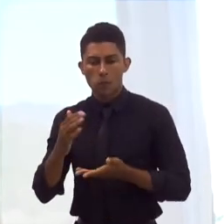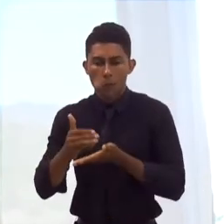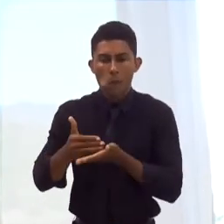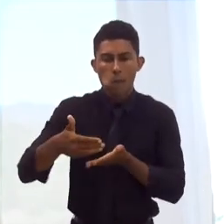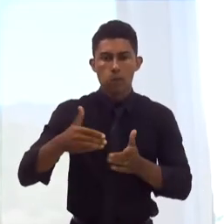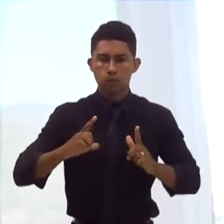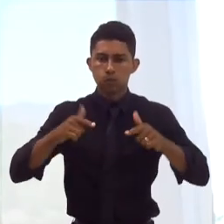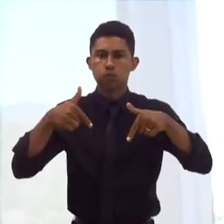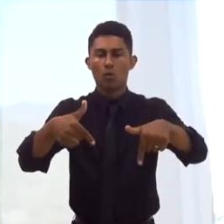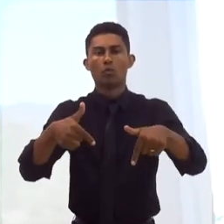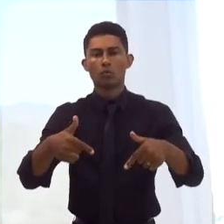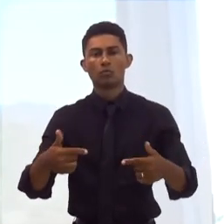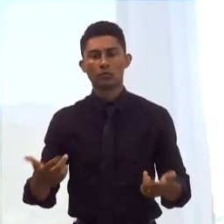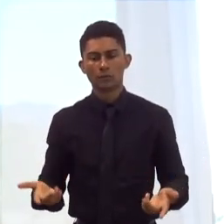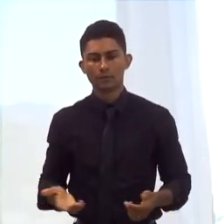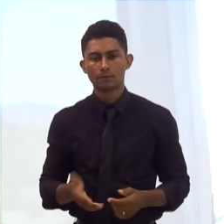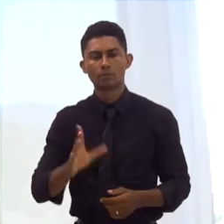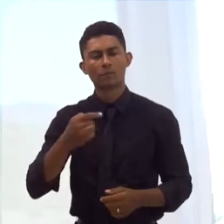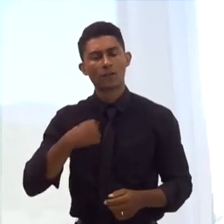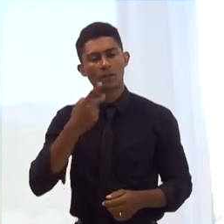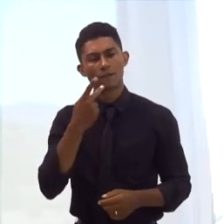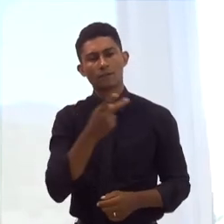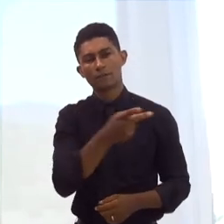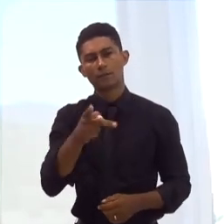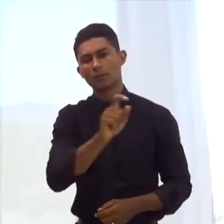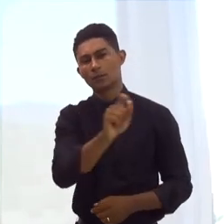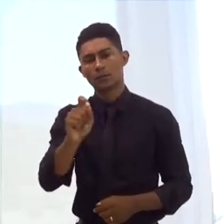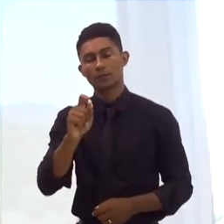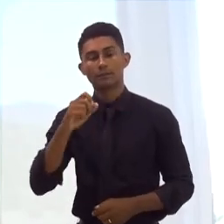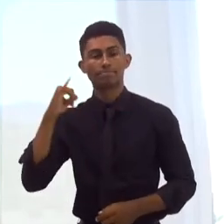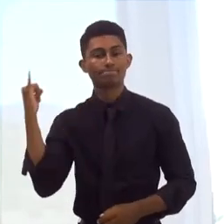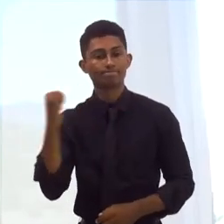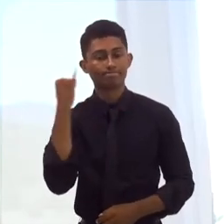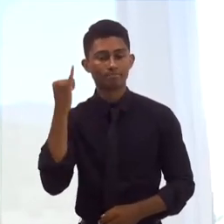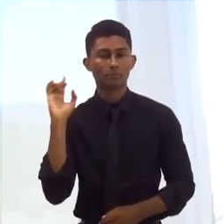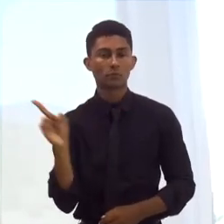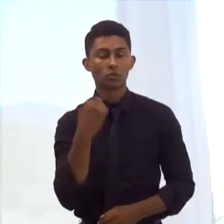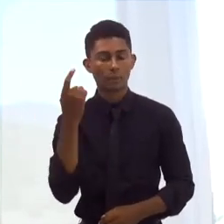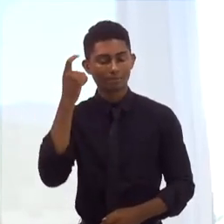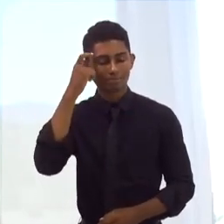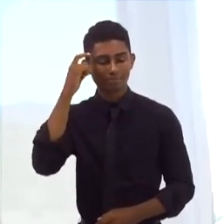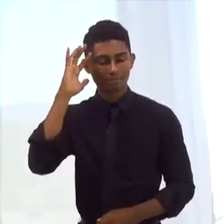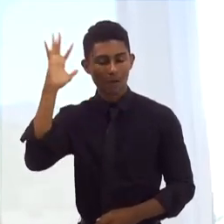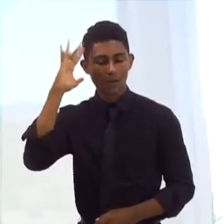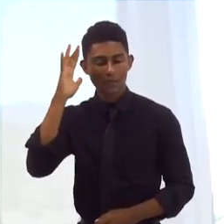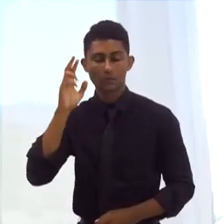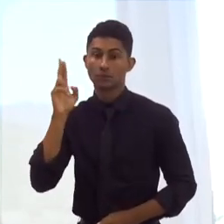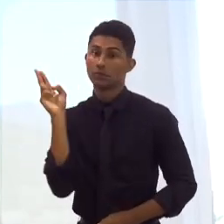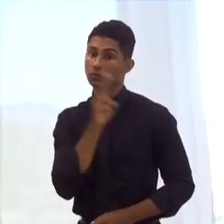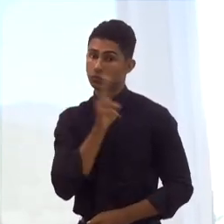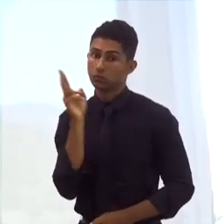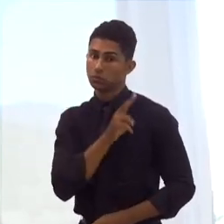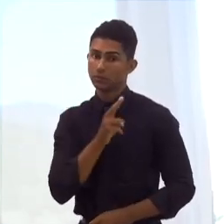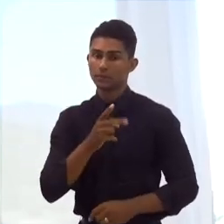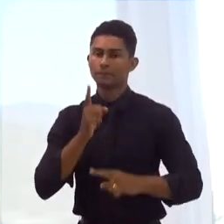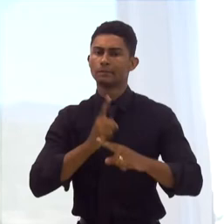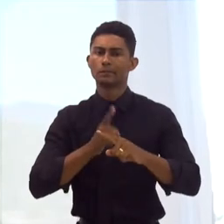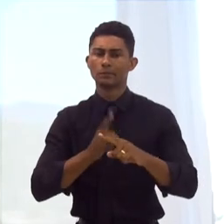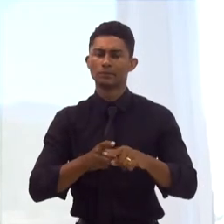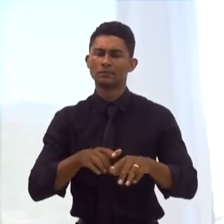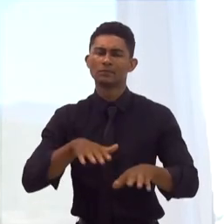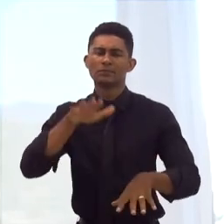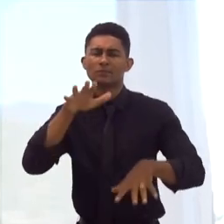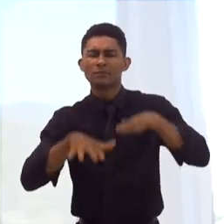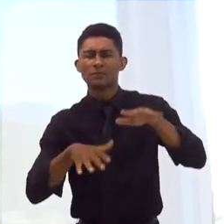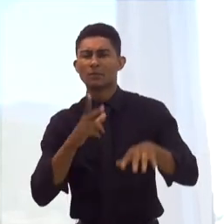no desenvolvimento dessa nova indústria. O que eu chamo a atenção, e é importante que nós tenhamos muito senso de urgência para isso, porque